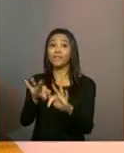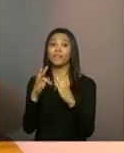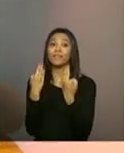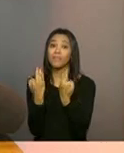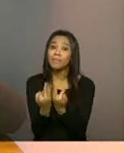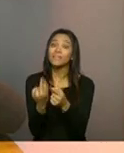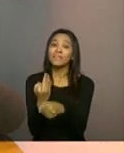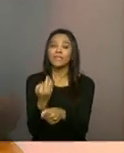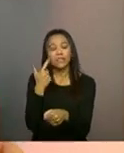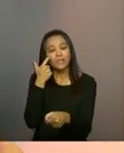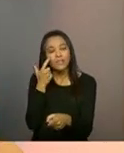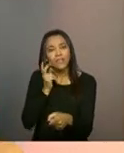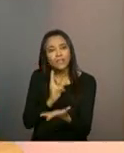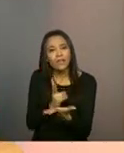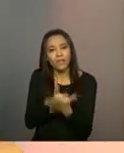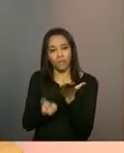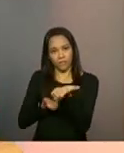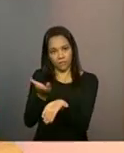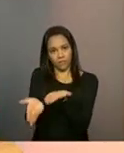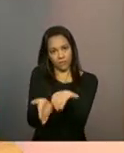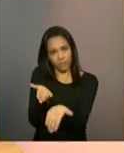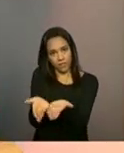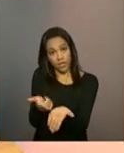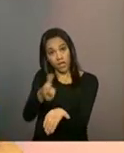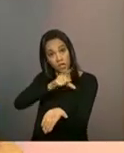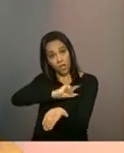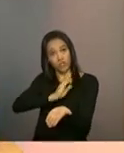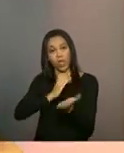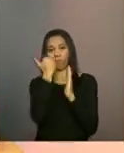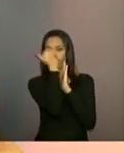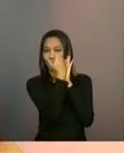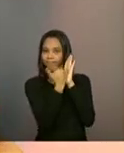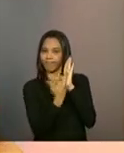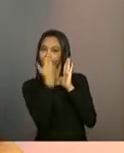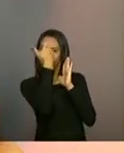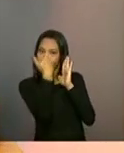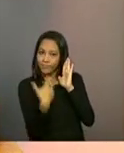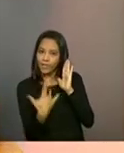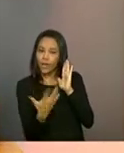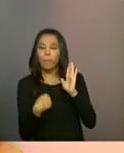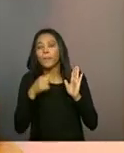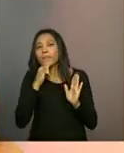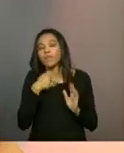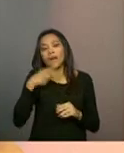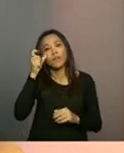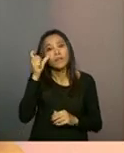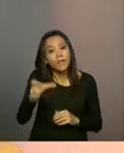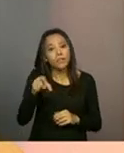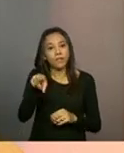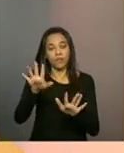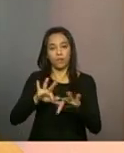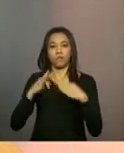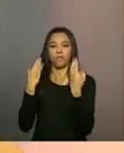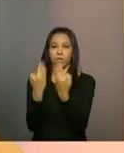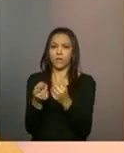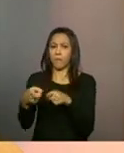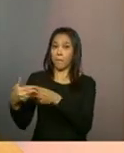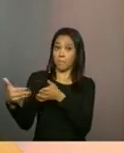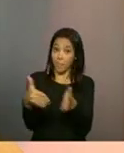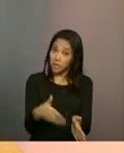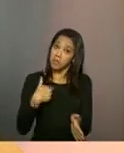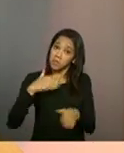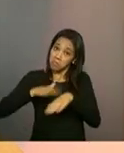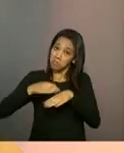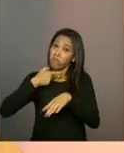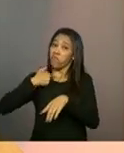nessas ações que a gente já colocou anteriormente. Então, por exemplo, é muito interessante que a família acompanhada, ela participe, se ela desejar,